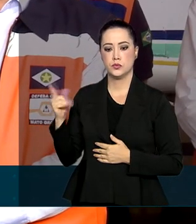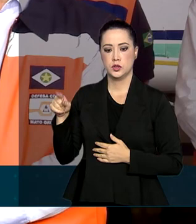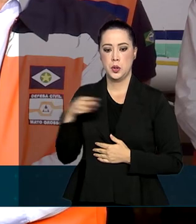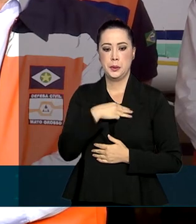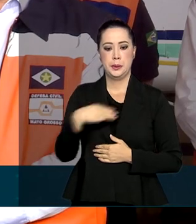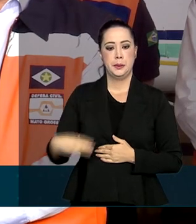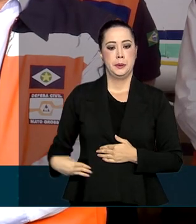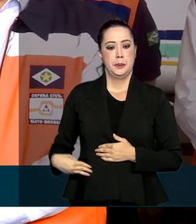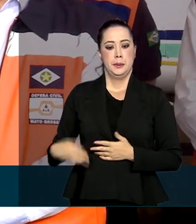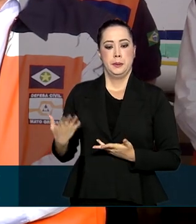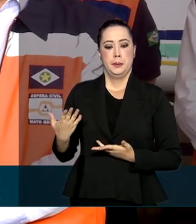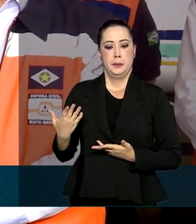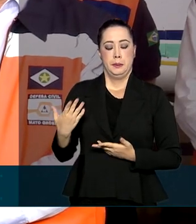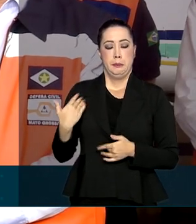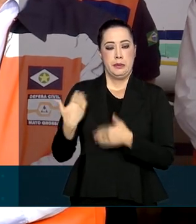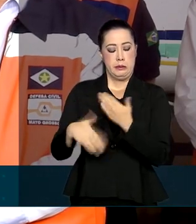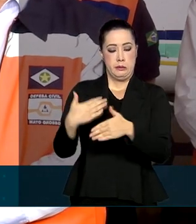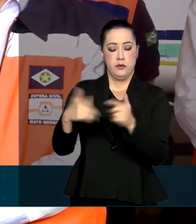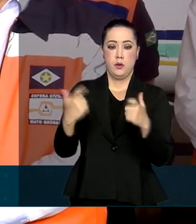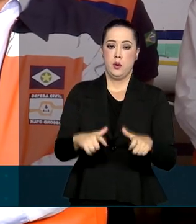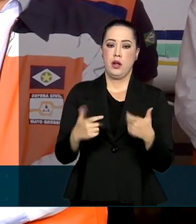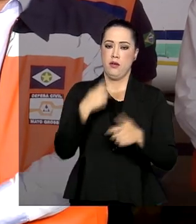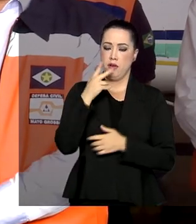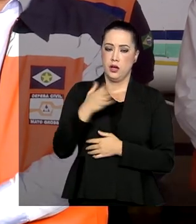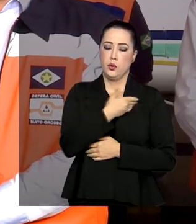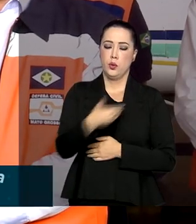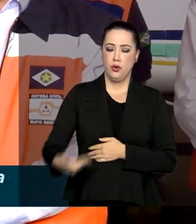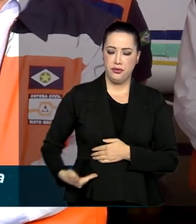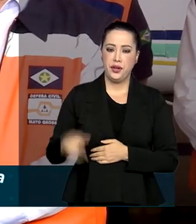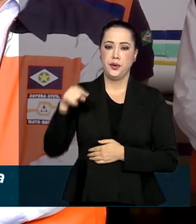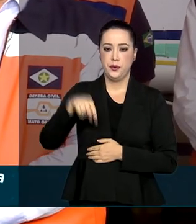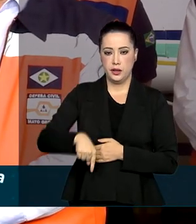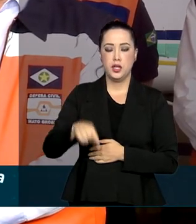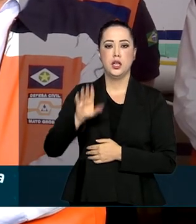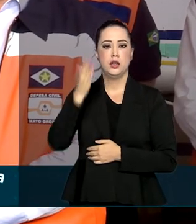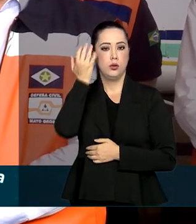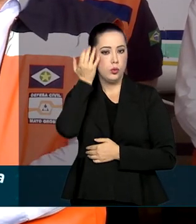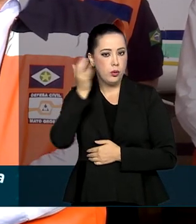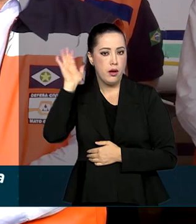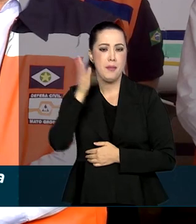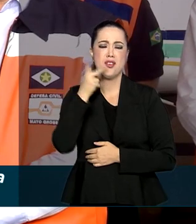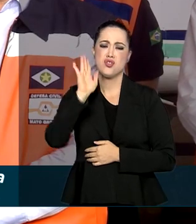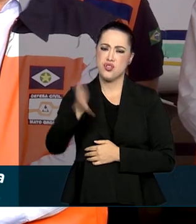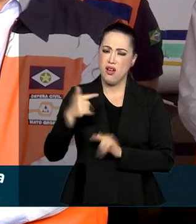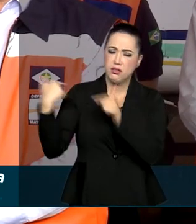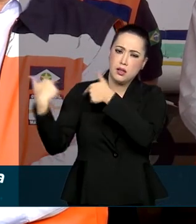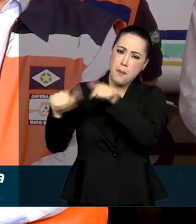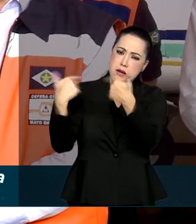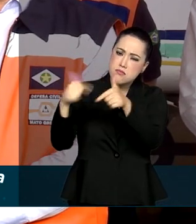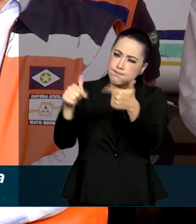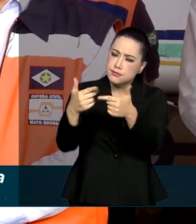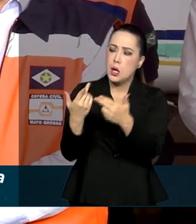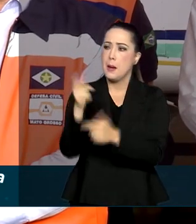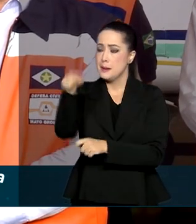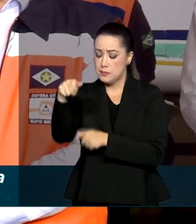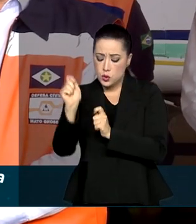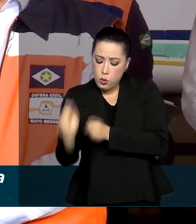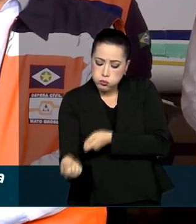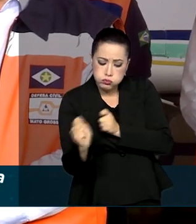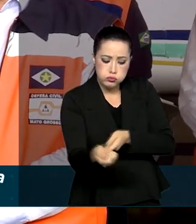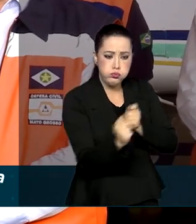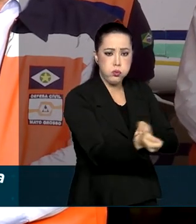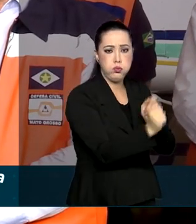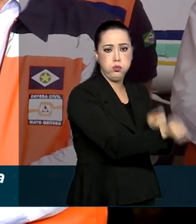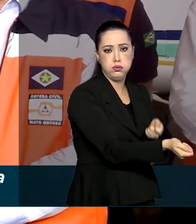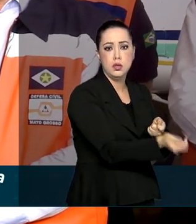esforço considerável e vai continuar a fazer na questão dos brigadistas, do equipamento, na